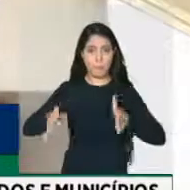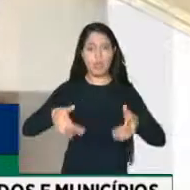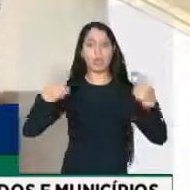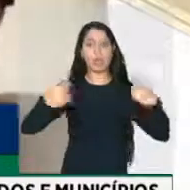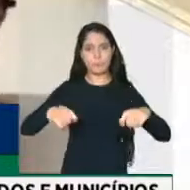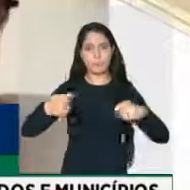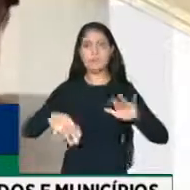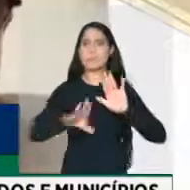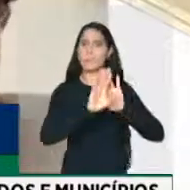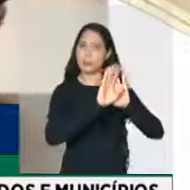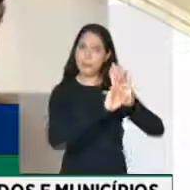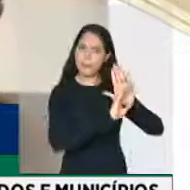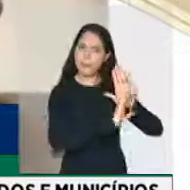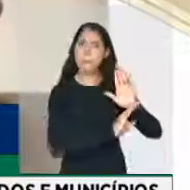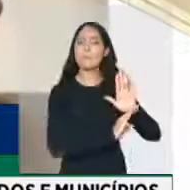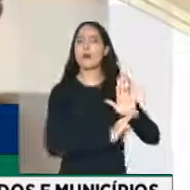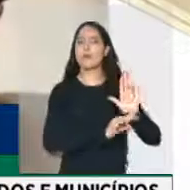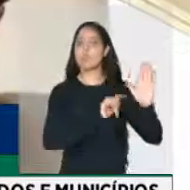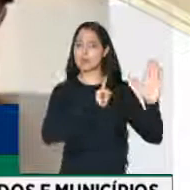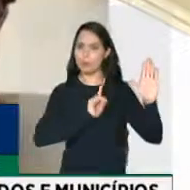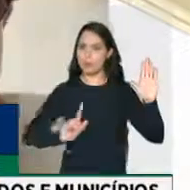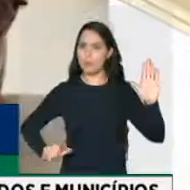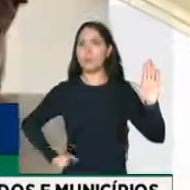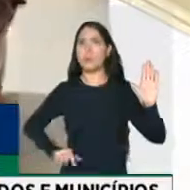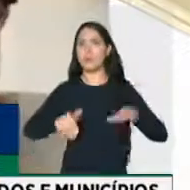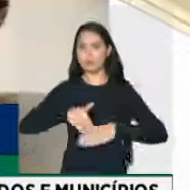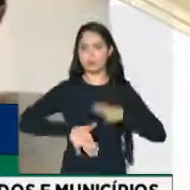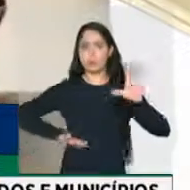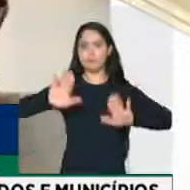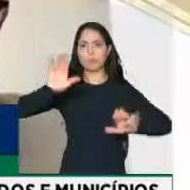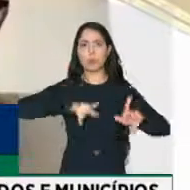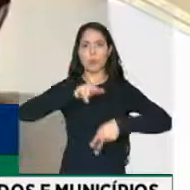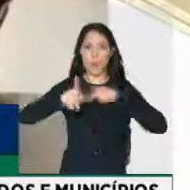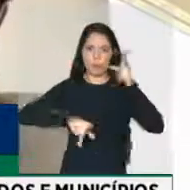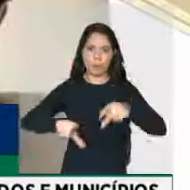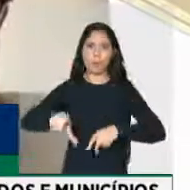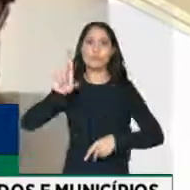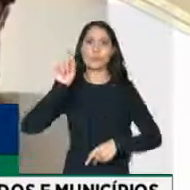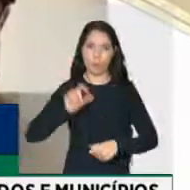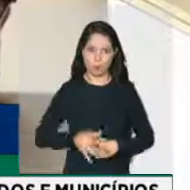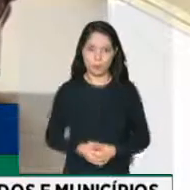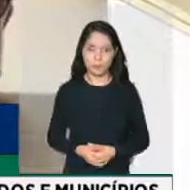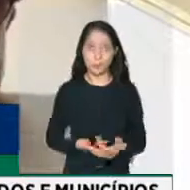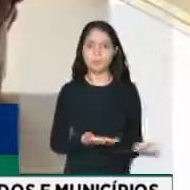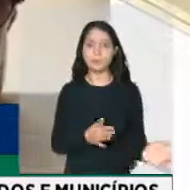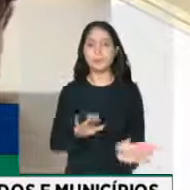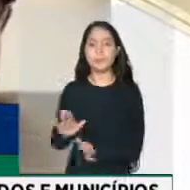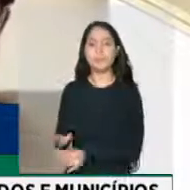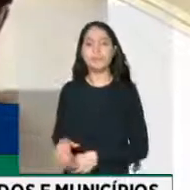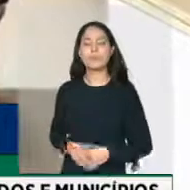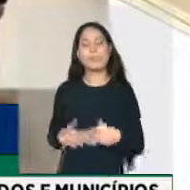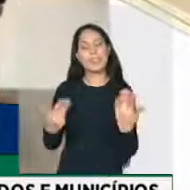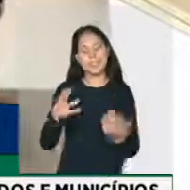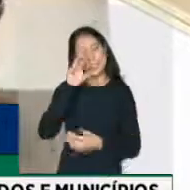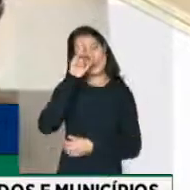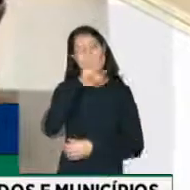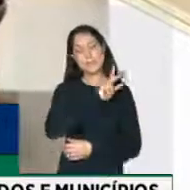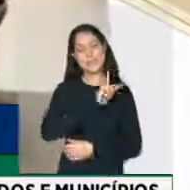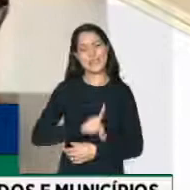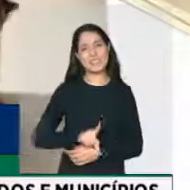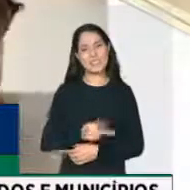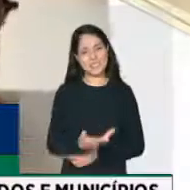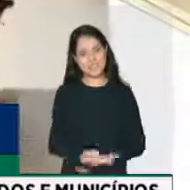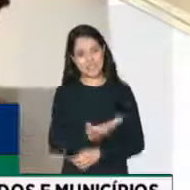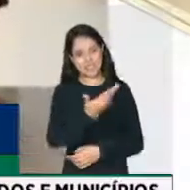os seus governantes foram eleitos pela vontade do povo. Então, presidente, no mais, dá o meu abraço à vossa